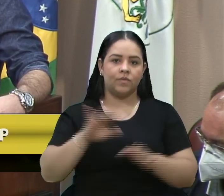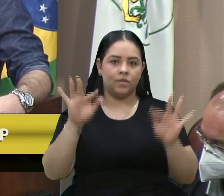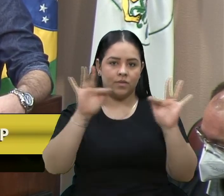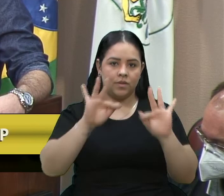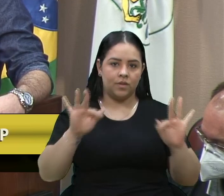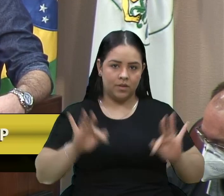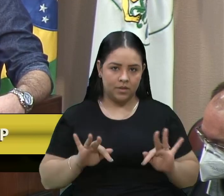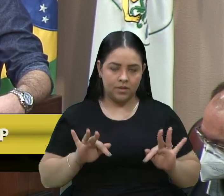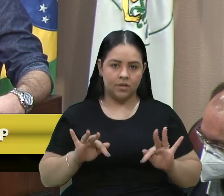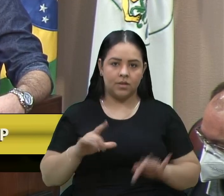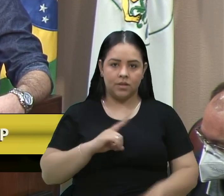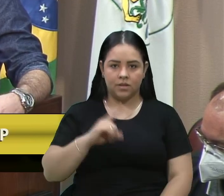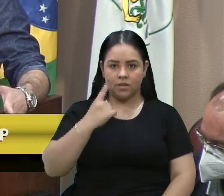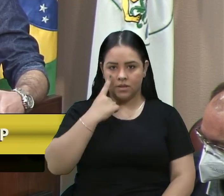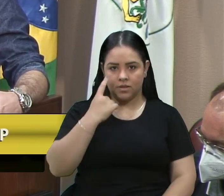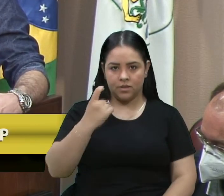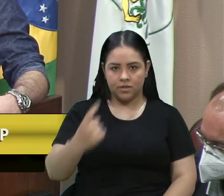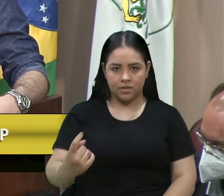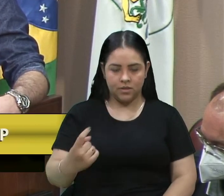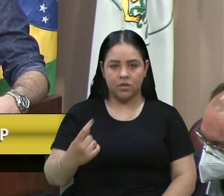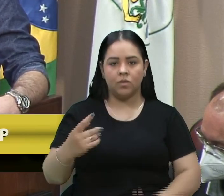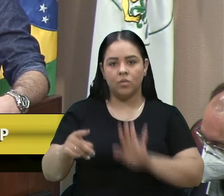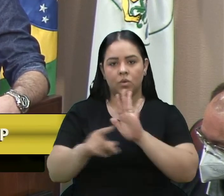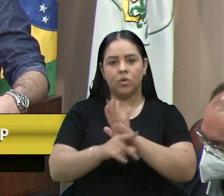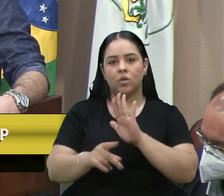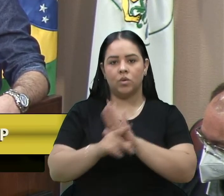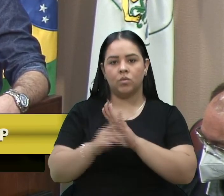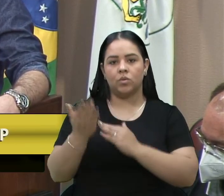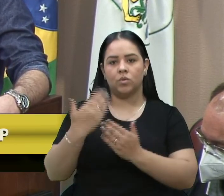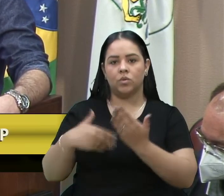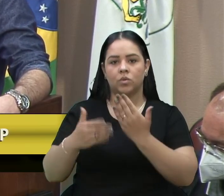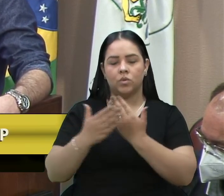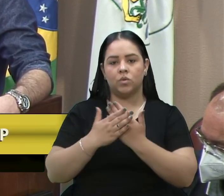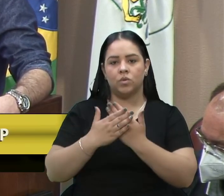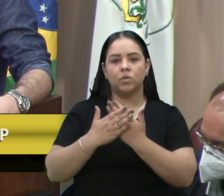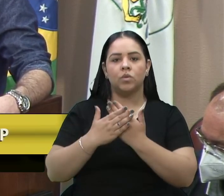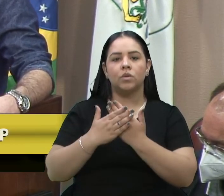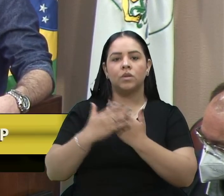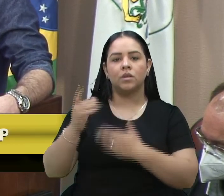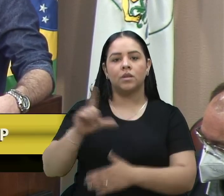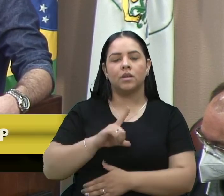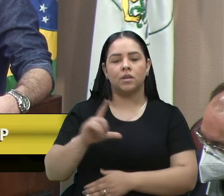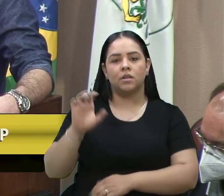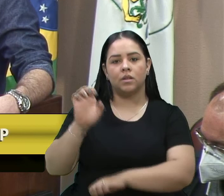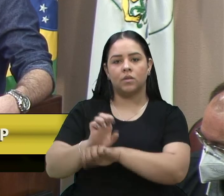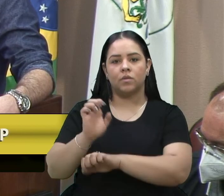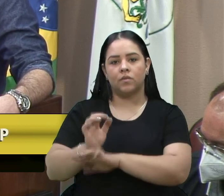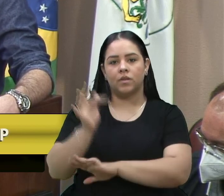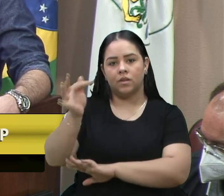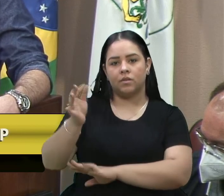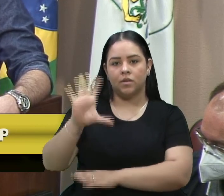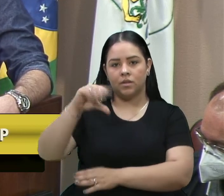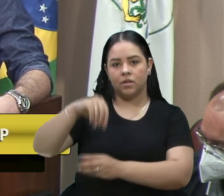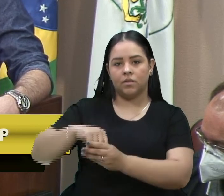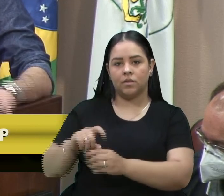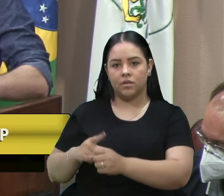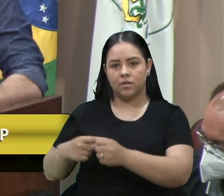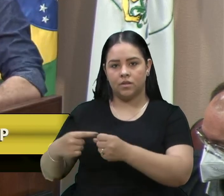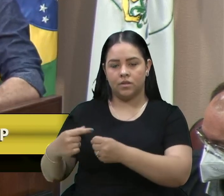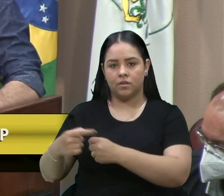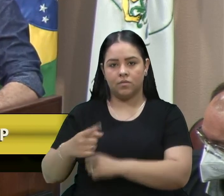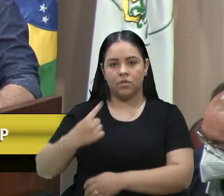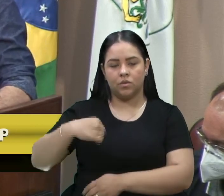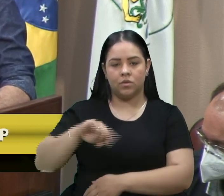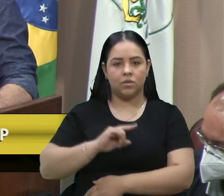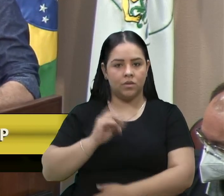com esse interesse por parte dos parlamentares a nível estadual e federal em nossa cidade, para que